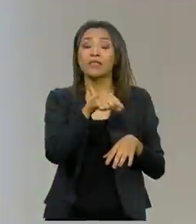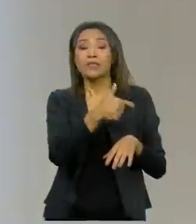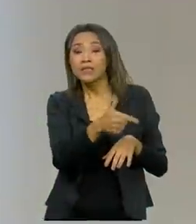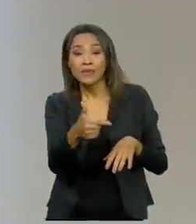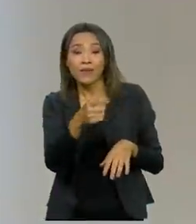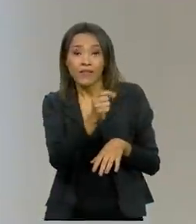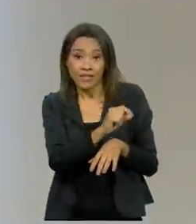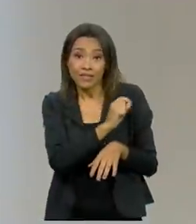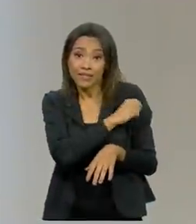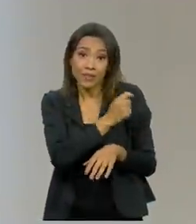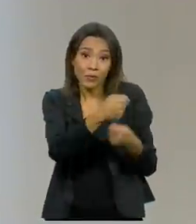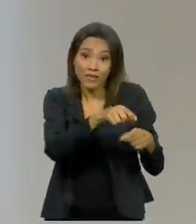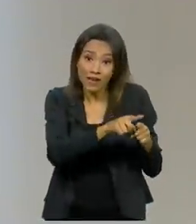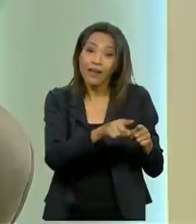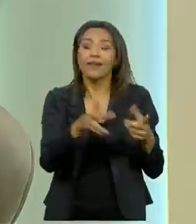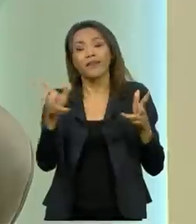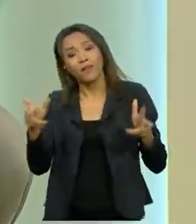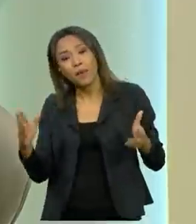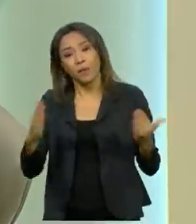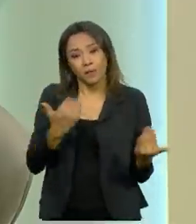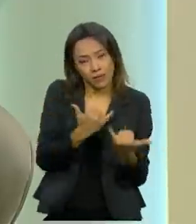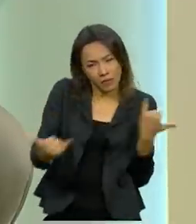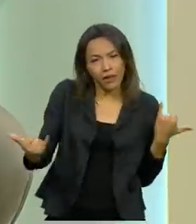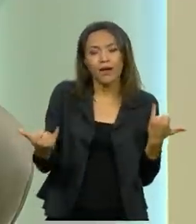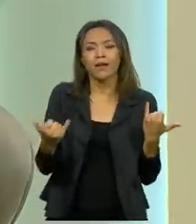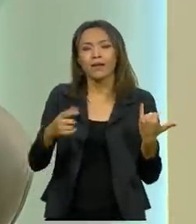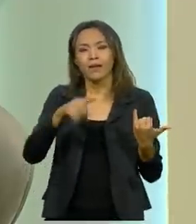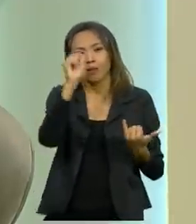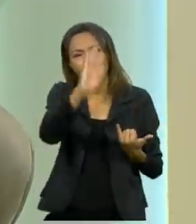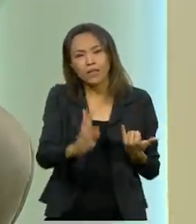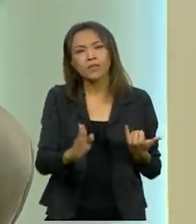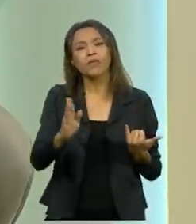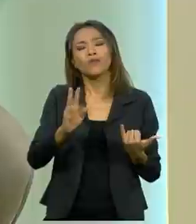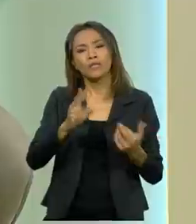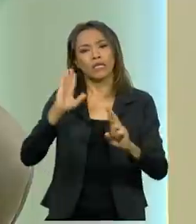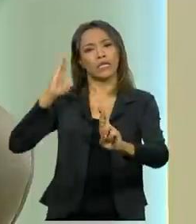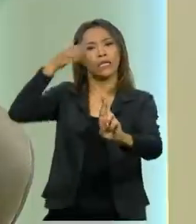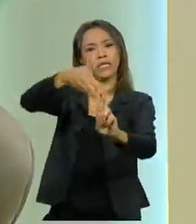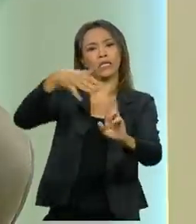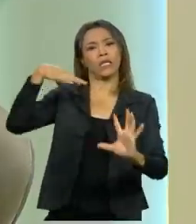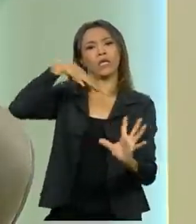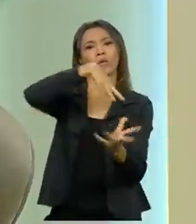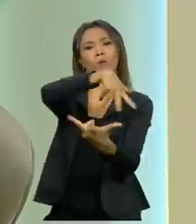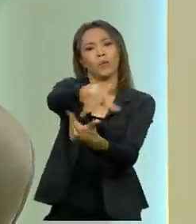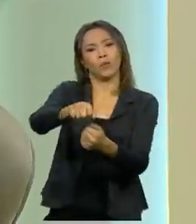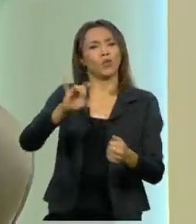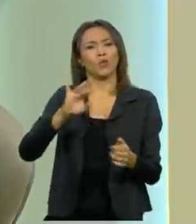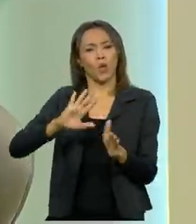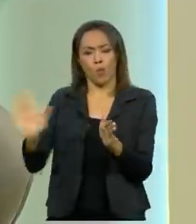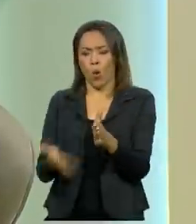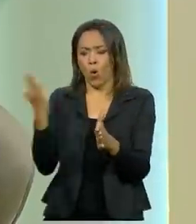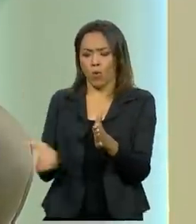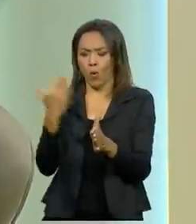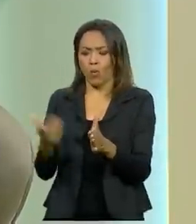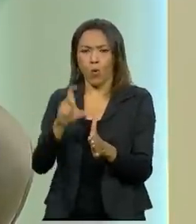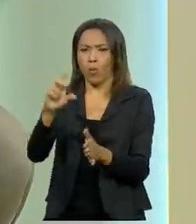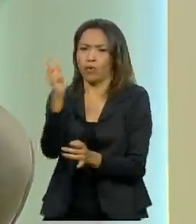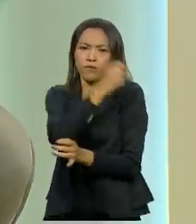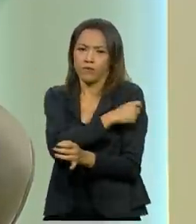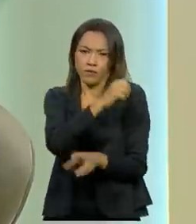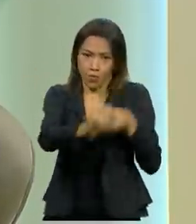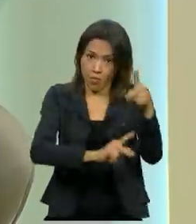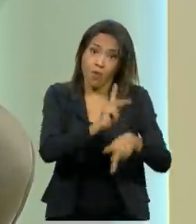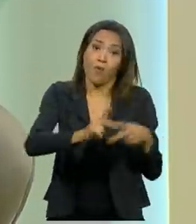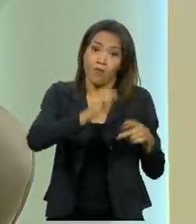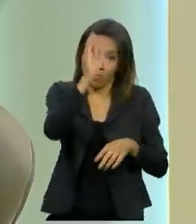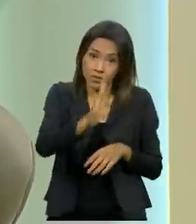vacinas e o Brasil cumprirá o seu grande destino de liderança global. Não só produzindo vacinas para a sua população,